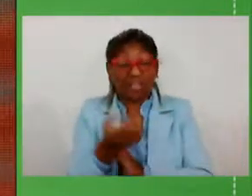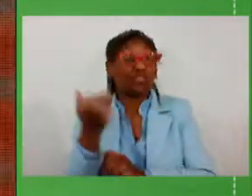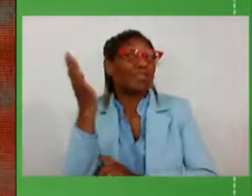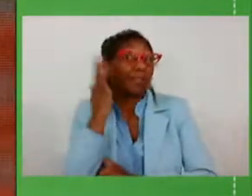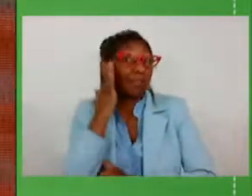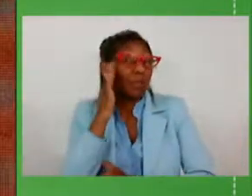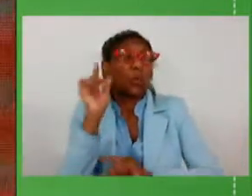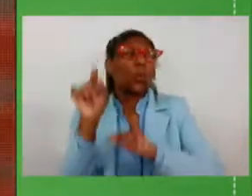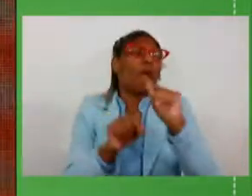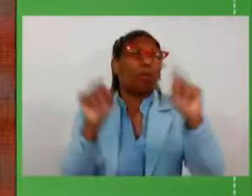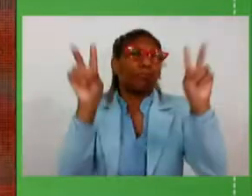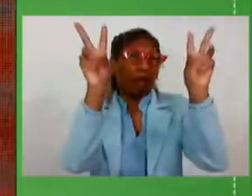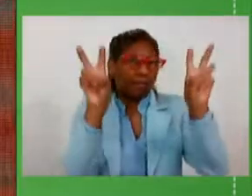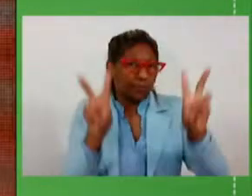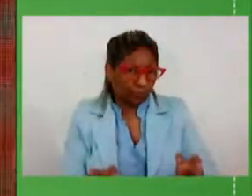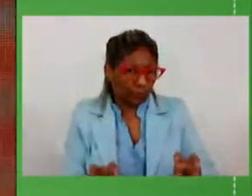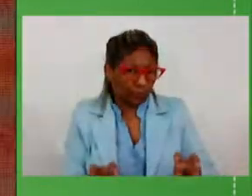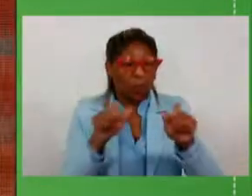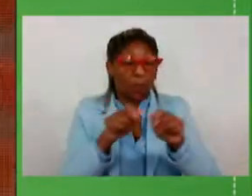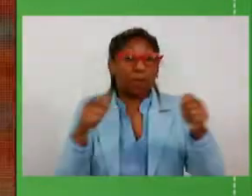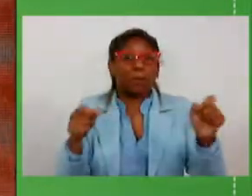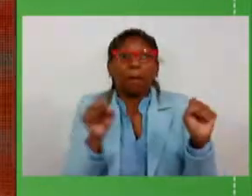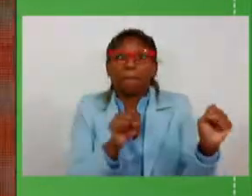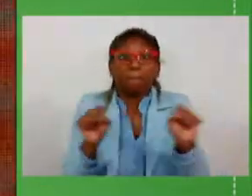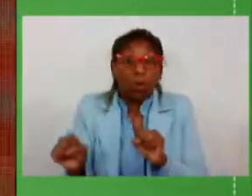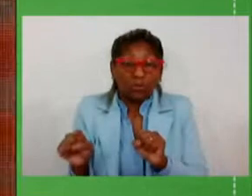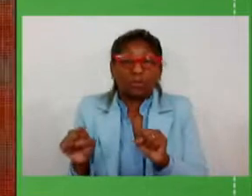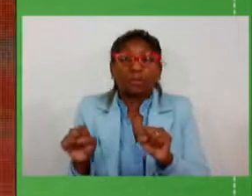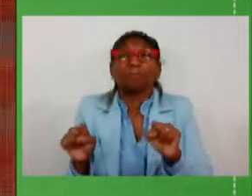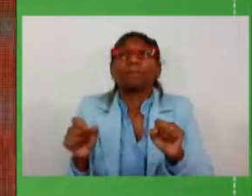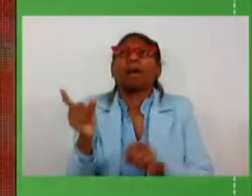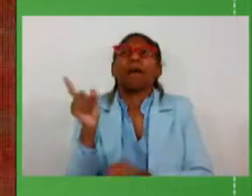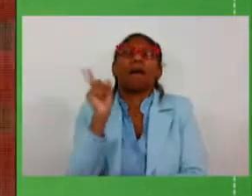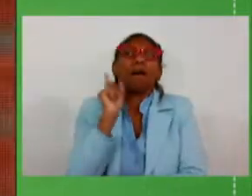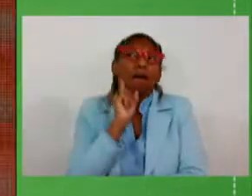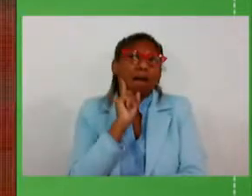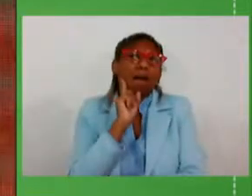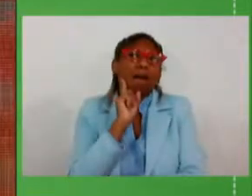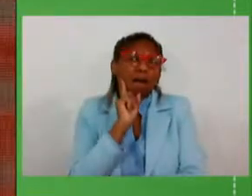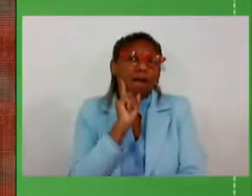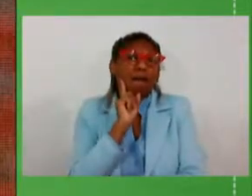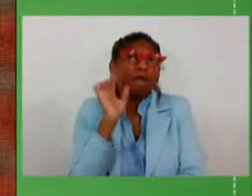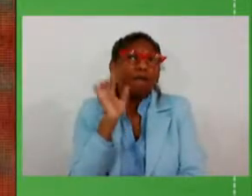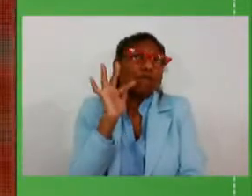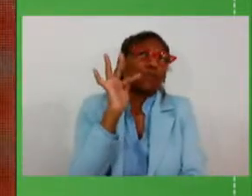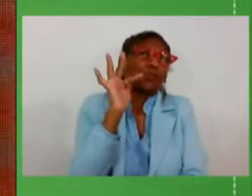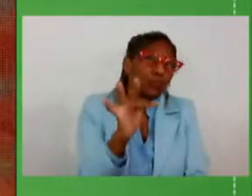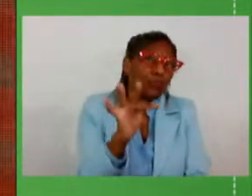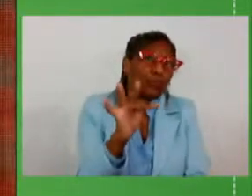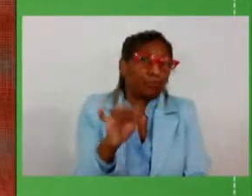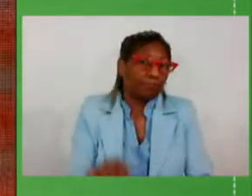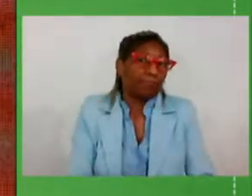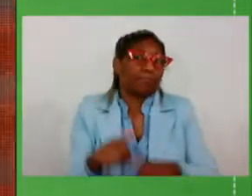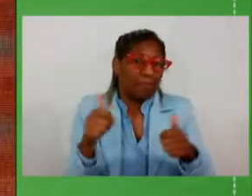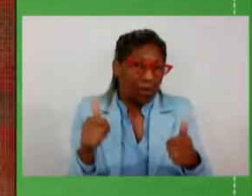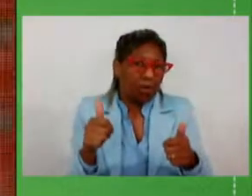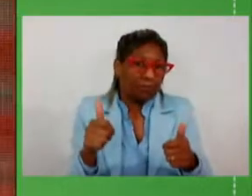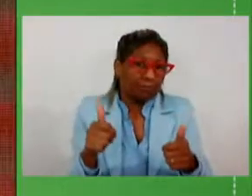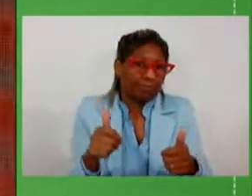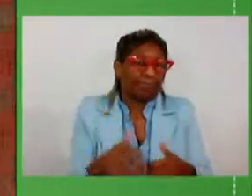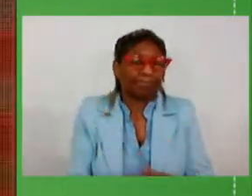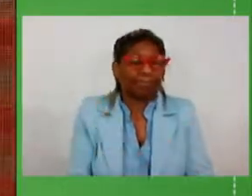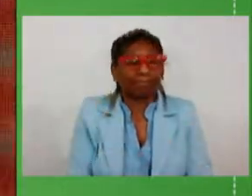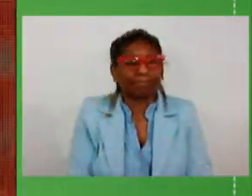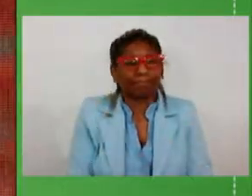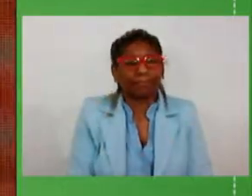vai nos abrir o espaço para o futuro sem sermos consumidos pelos